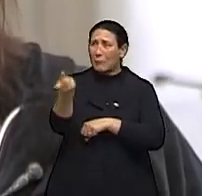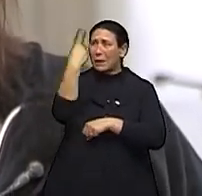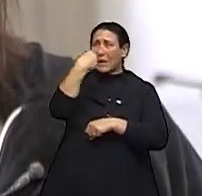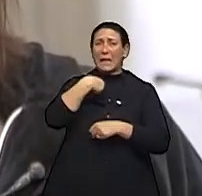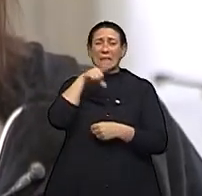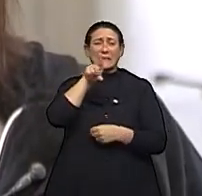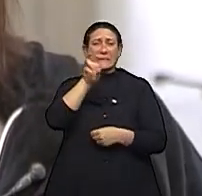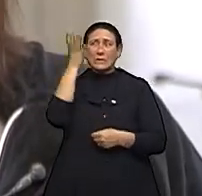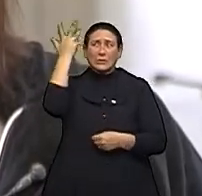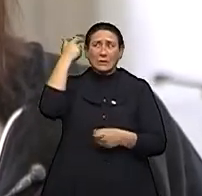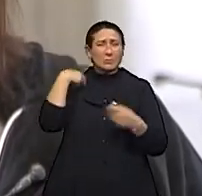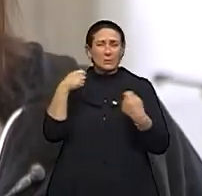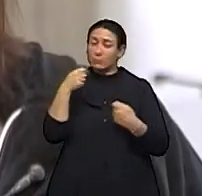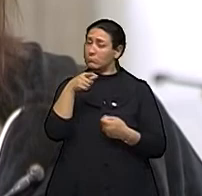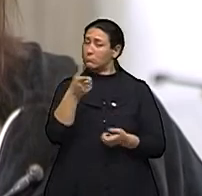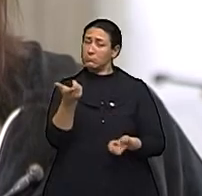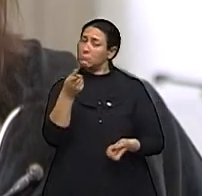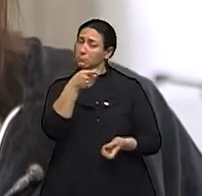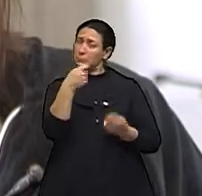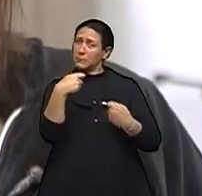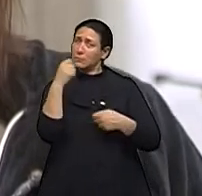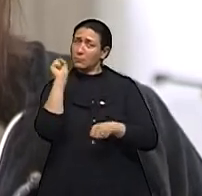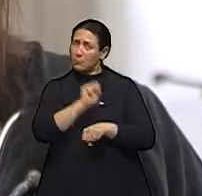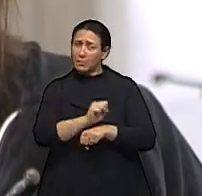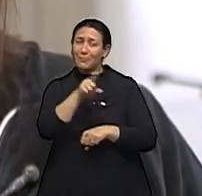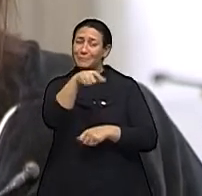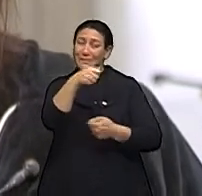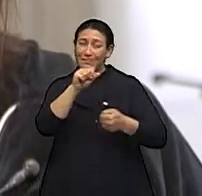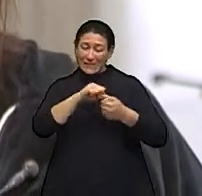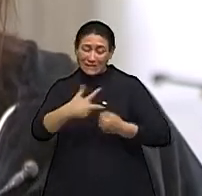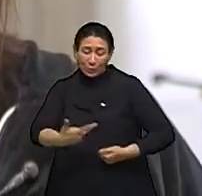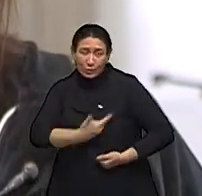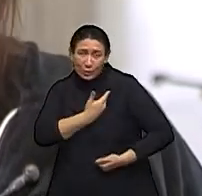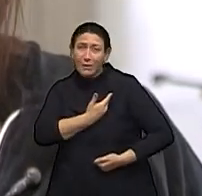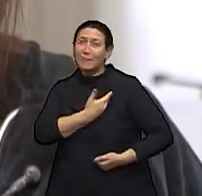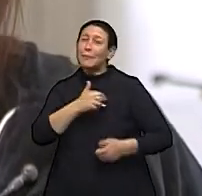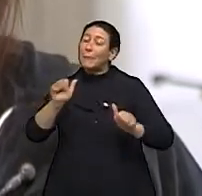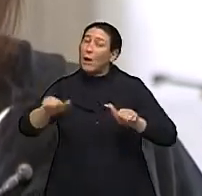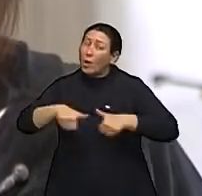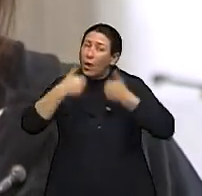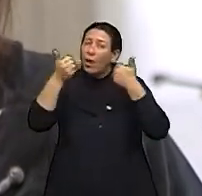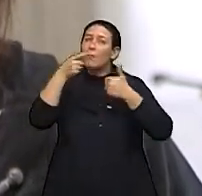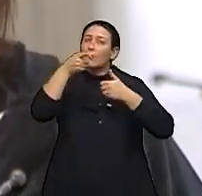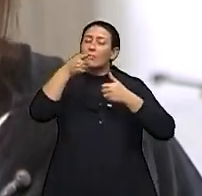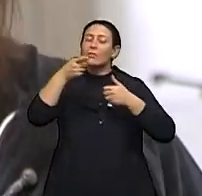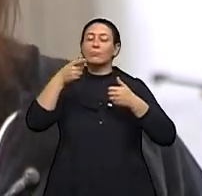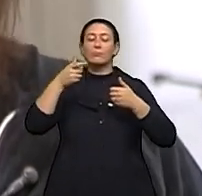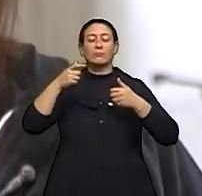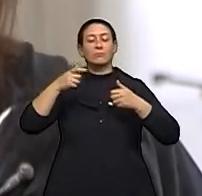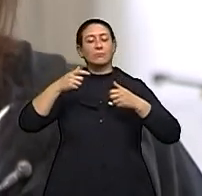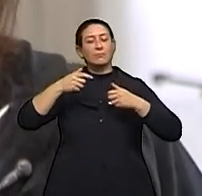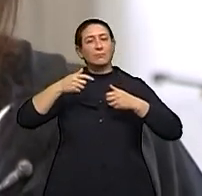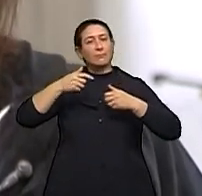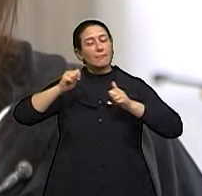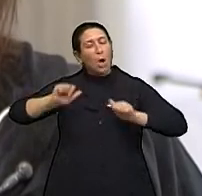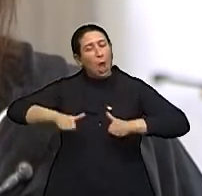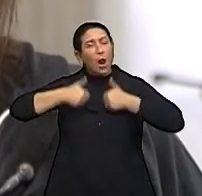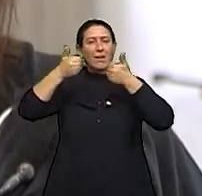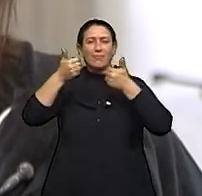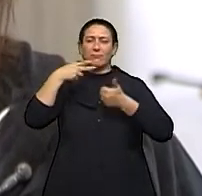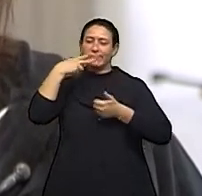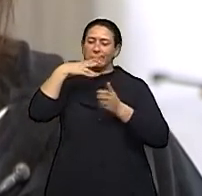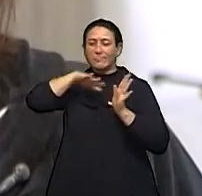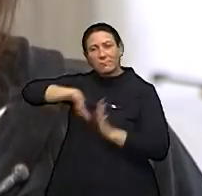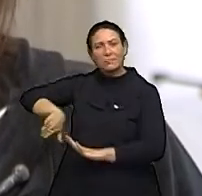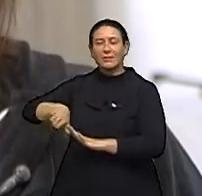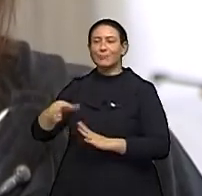E o médico disse assim, a senhora vai fazer a cirurgia, vai ser melhor para a recuperação. E é uma